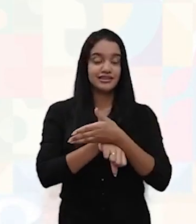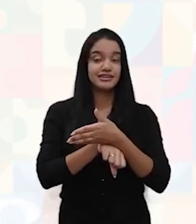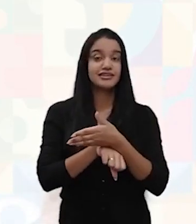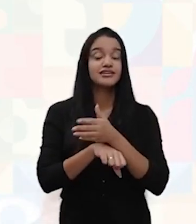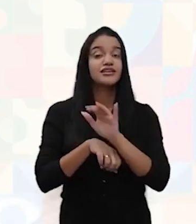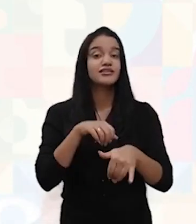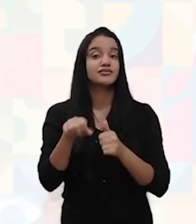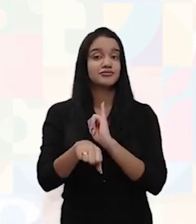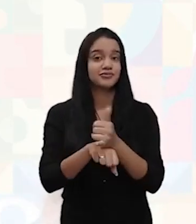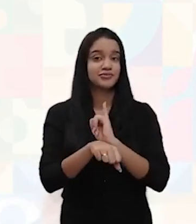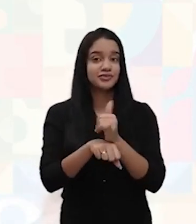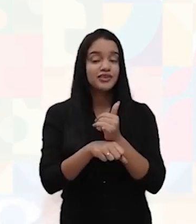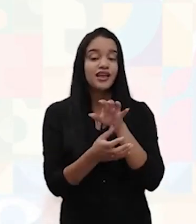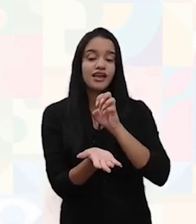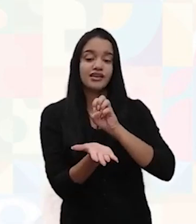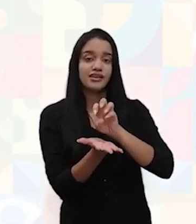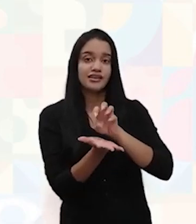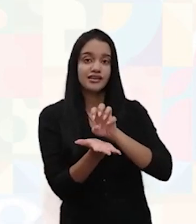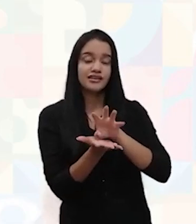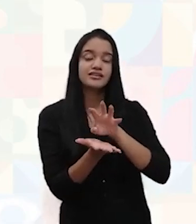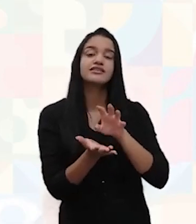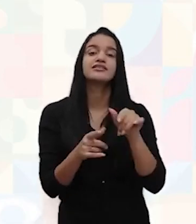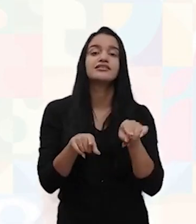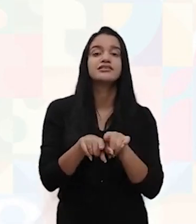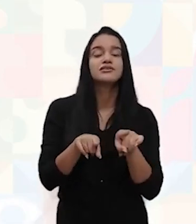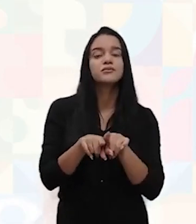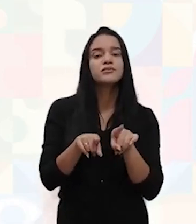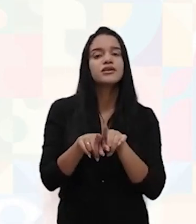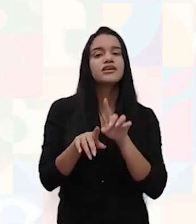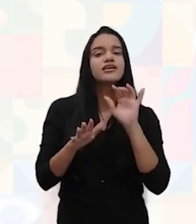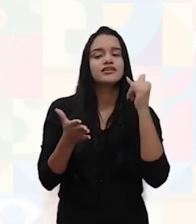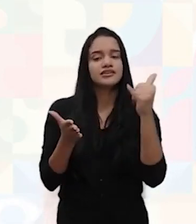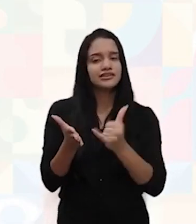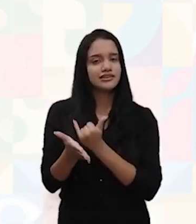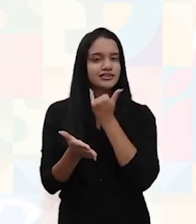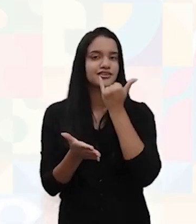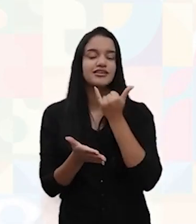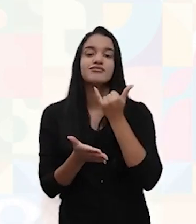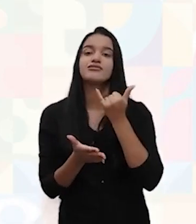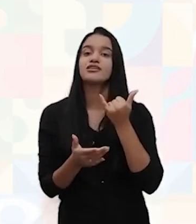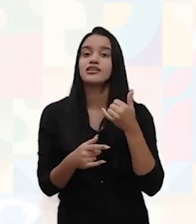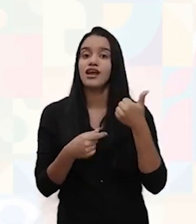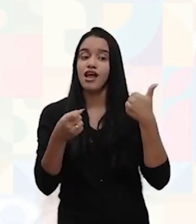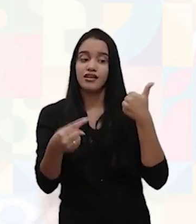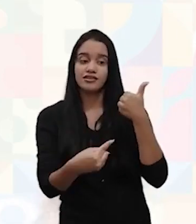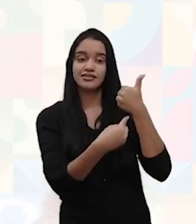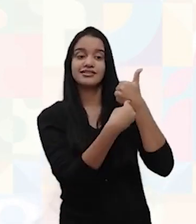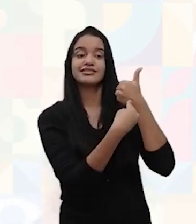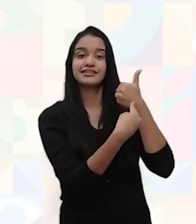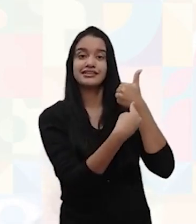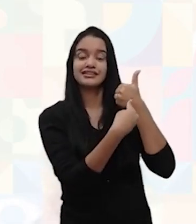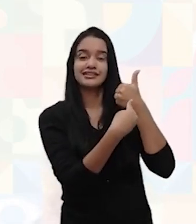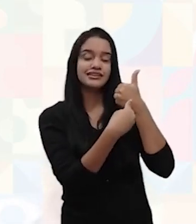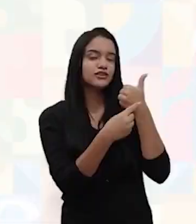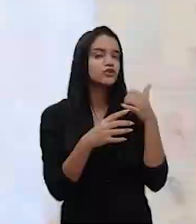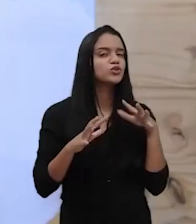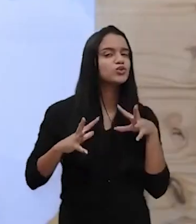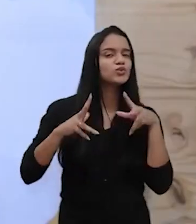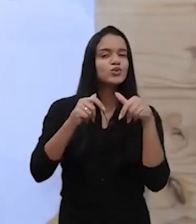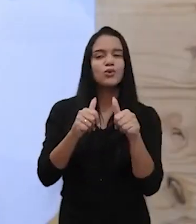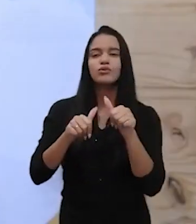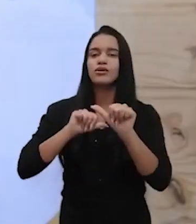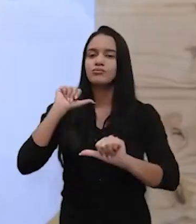canal no YouTube, Educa.pe, e marcar lá, se inscrever, clicar no joinha e acompanhar todas as